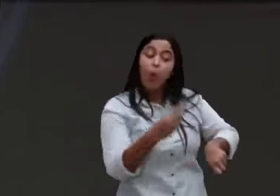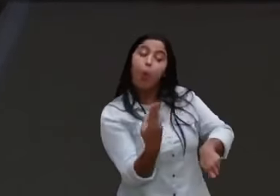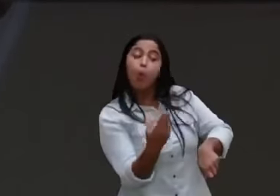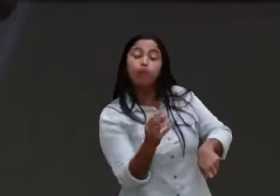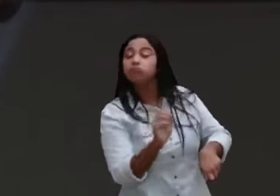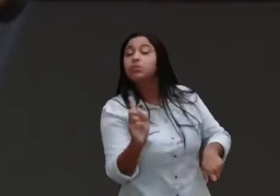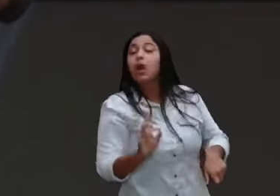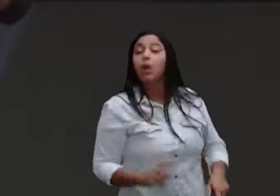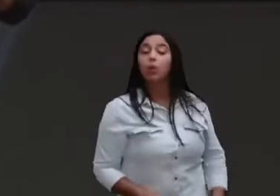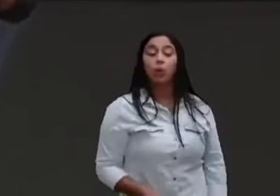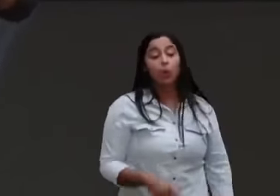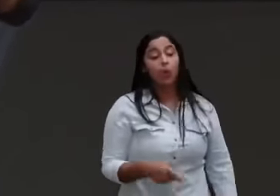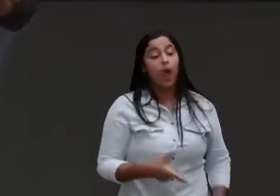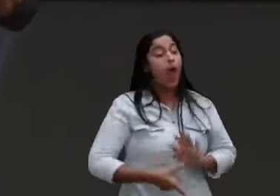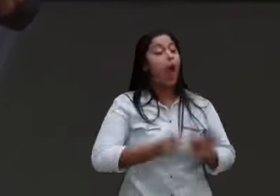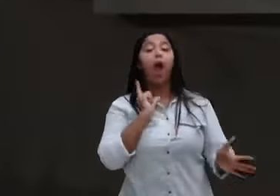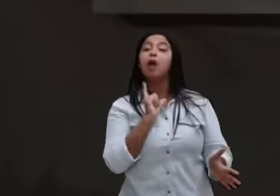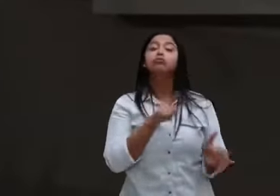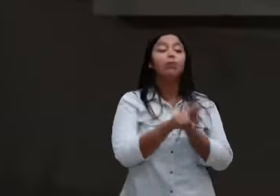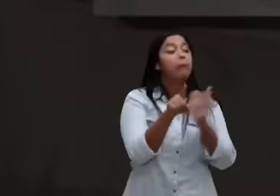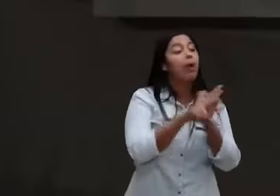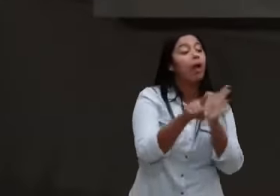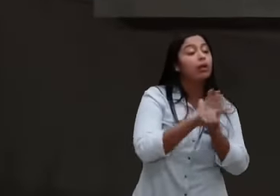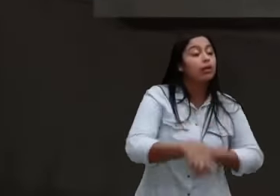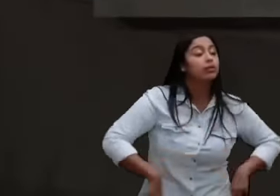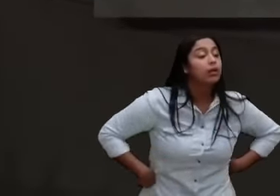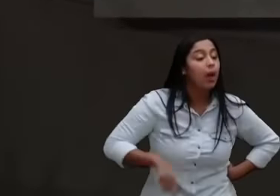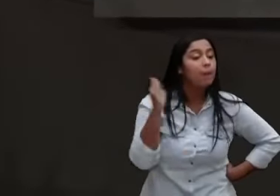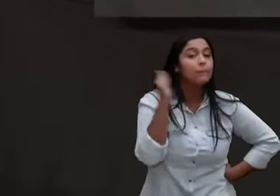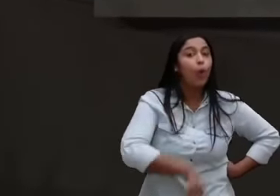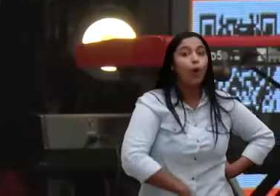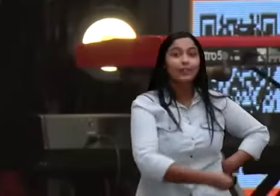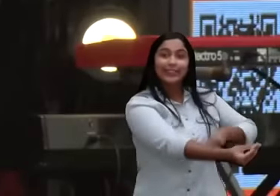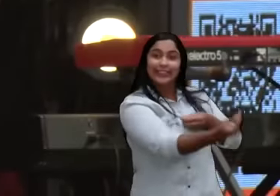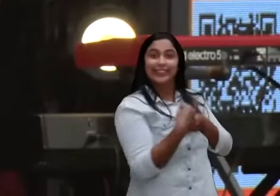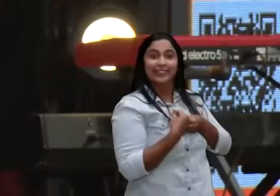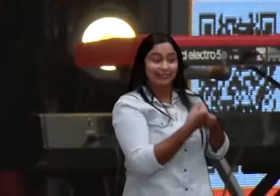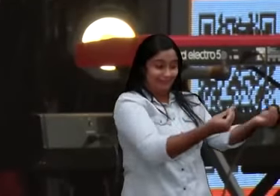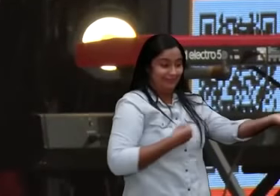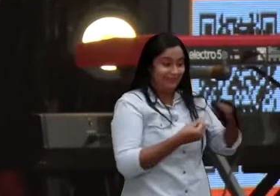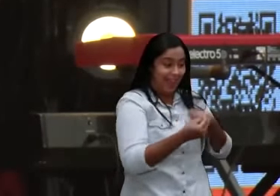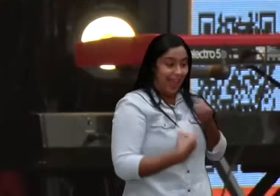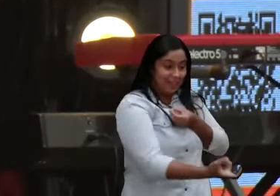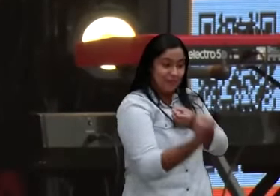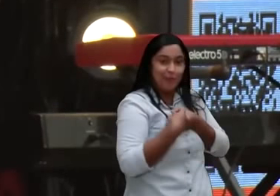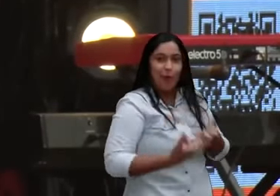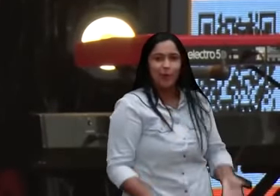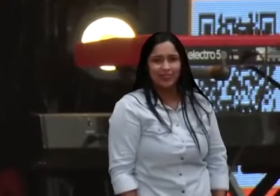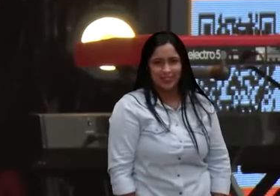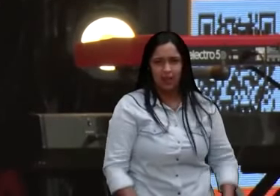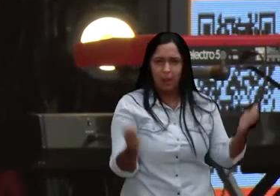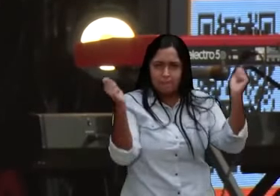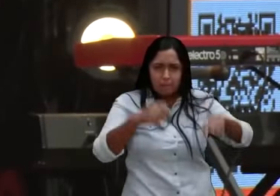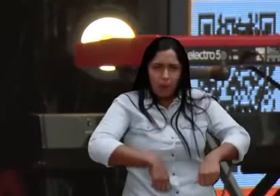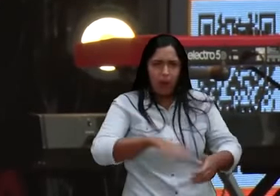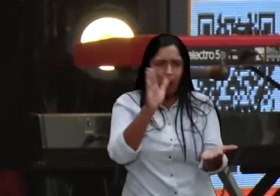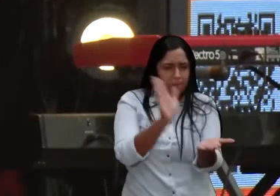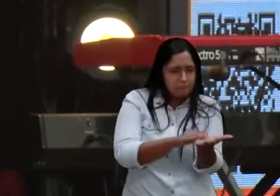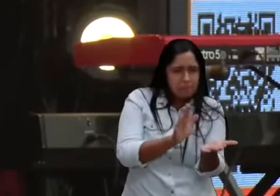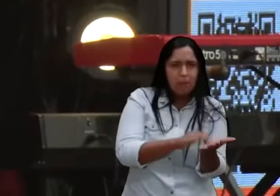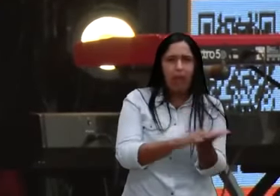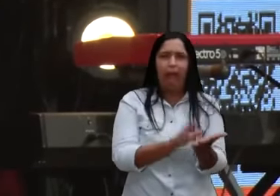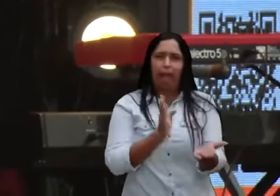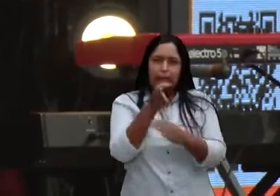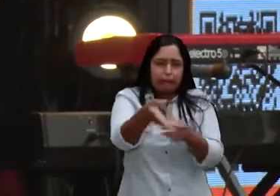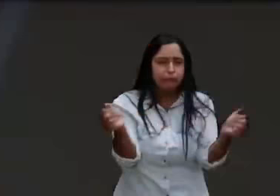Vou fazer o bem para alguém que pode me retribuir, de alguém que pode me levar em algum lugar legal, de alguém que pode pagar um almoço, de alguém que pode me levar para a casa de